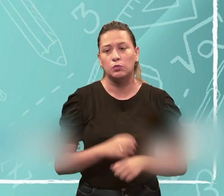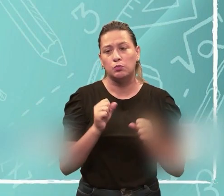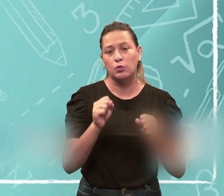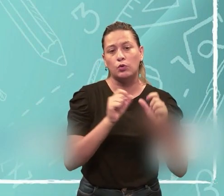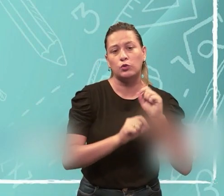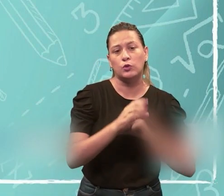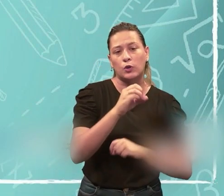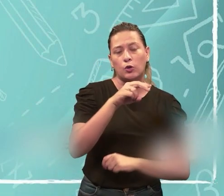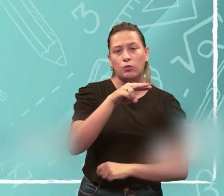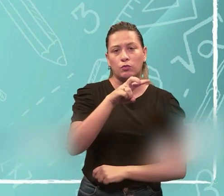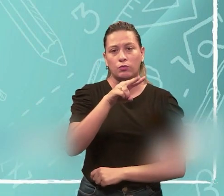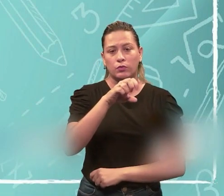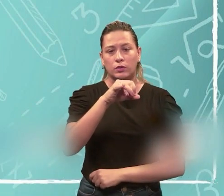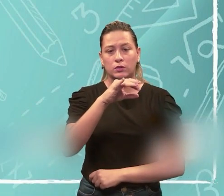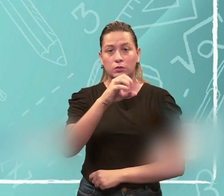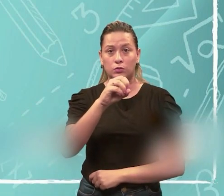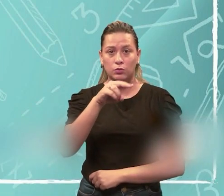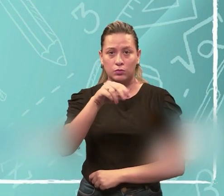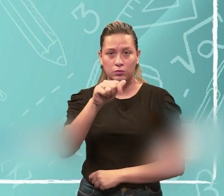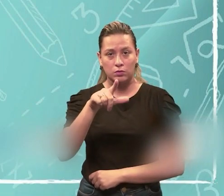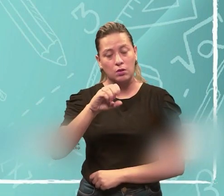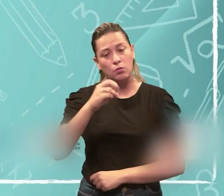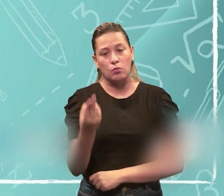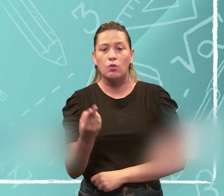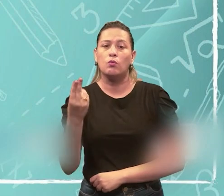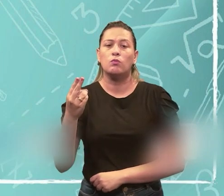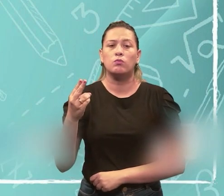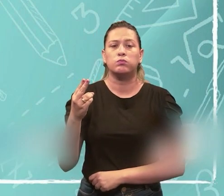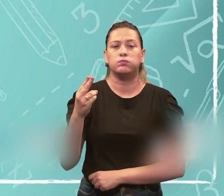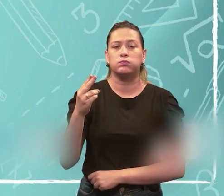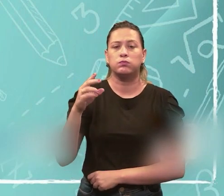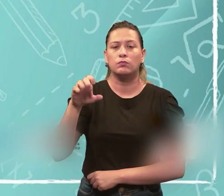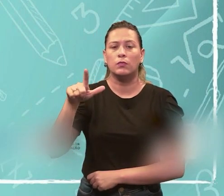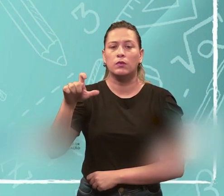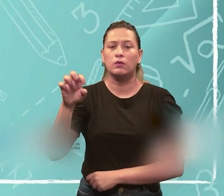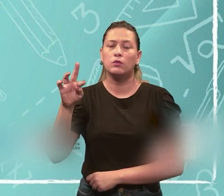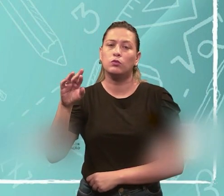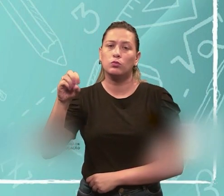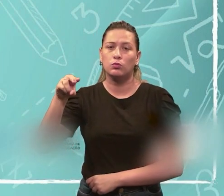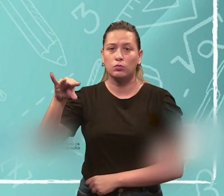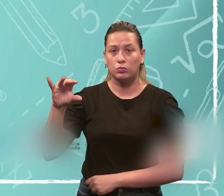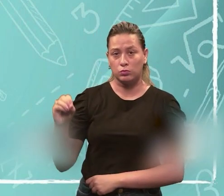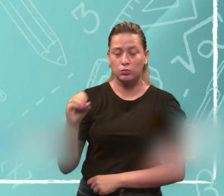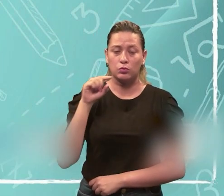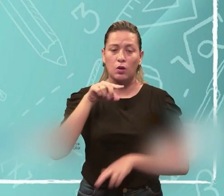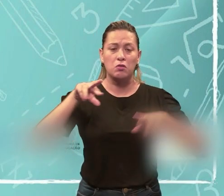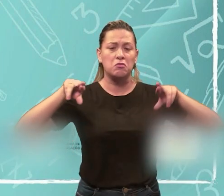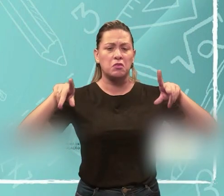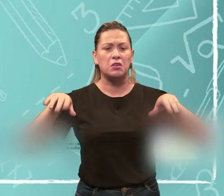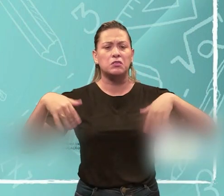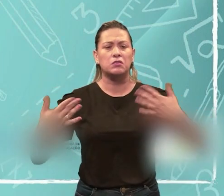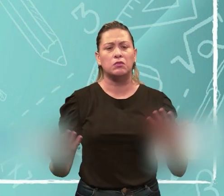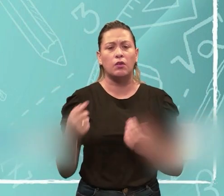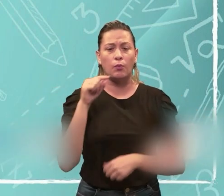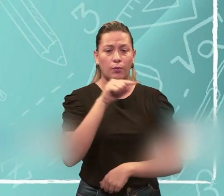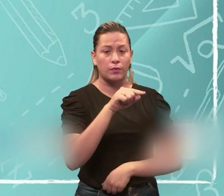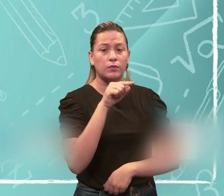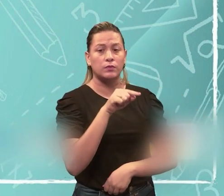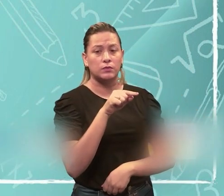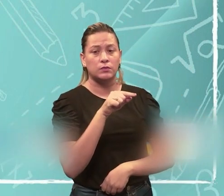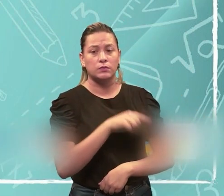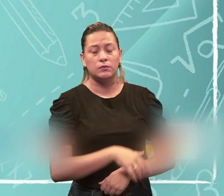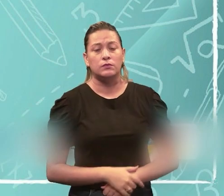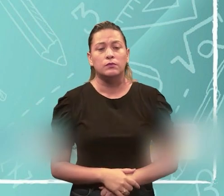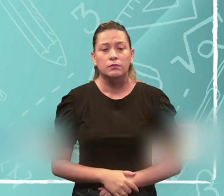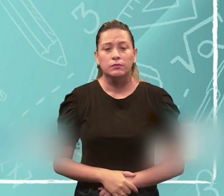convencional ou fluxo eletrônico, tá? Então, a diferença entre o fluxo convencional e o fluxo